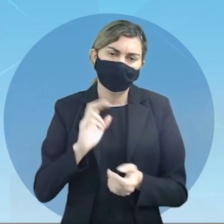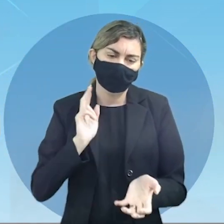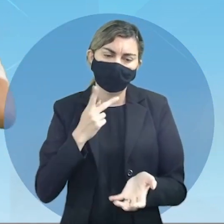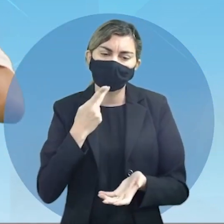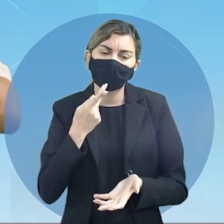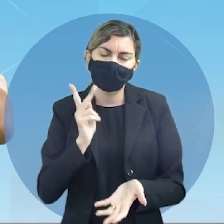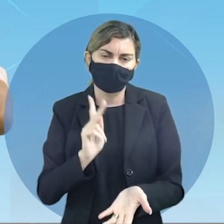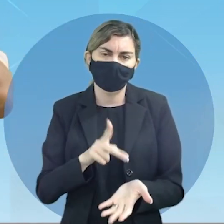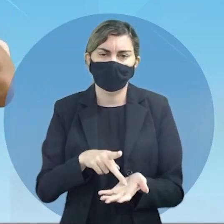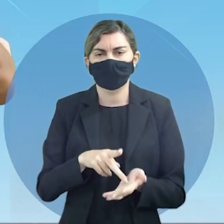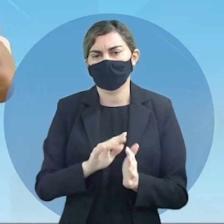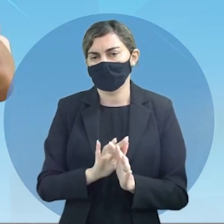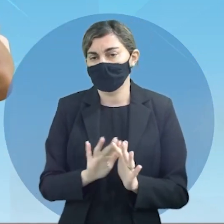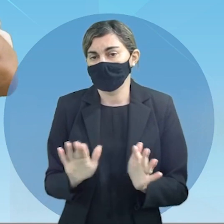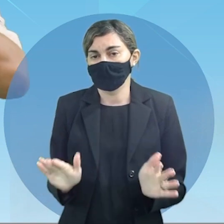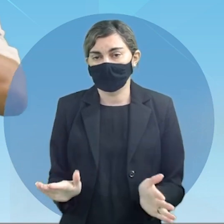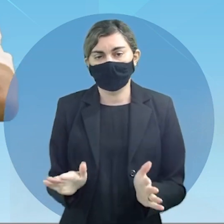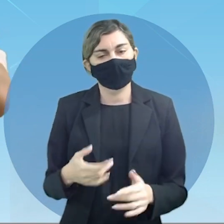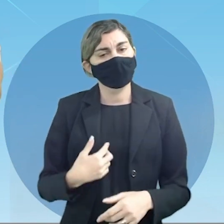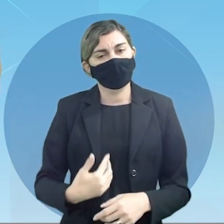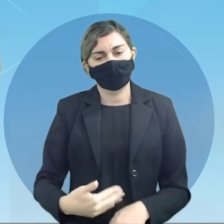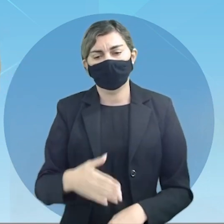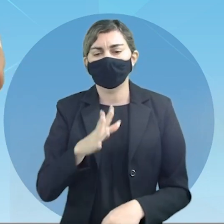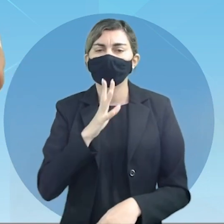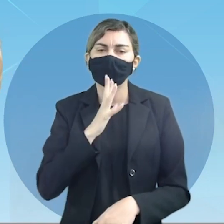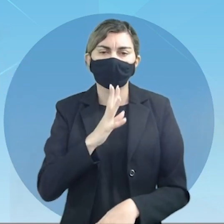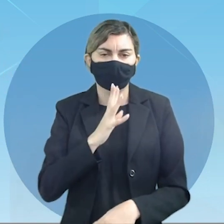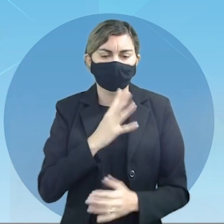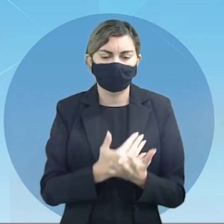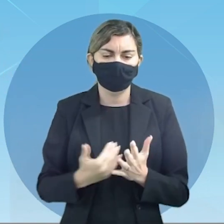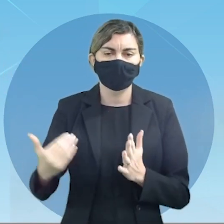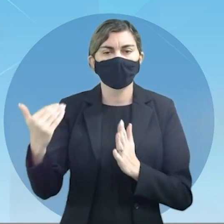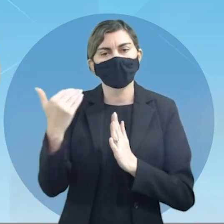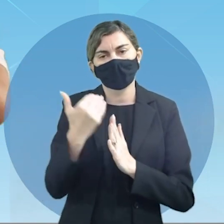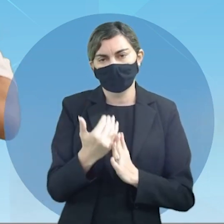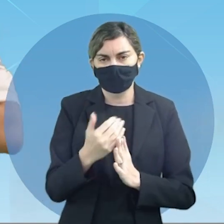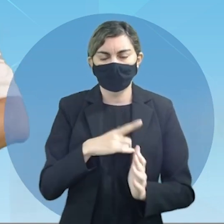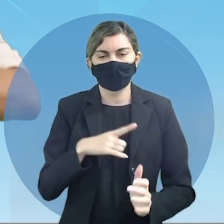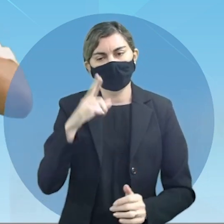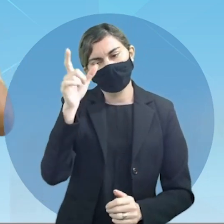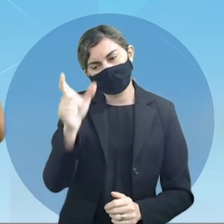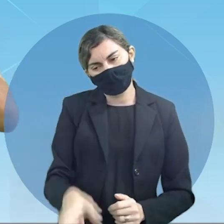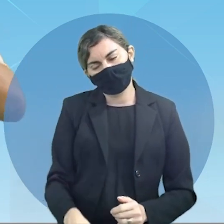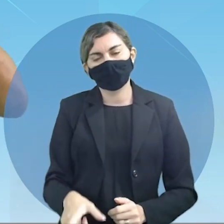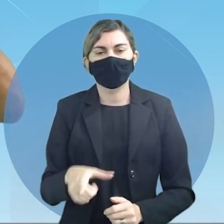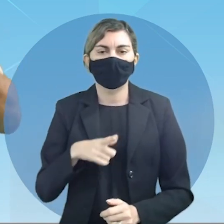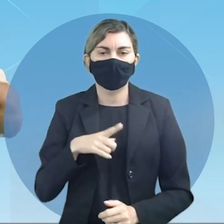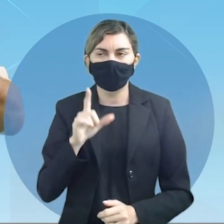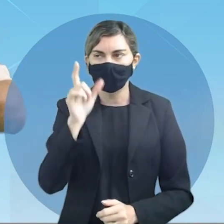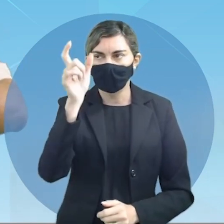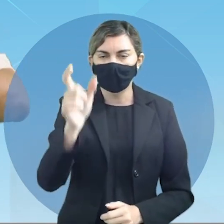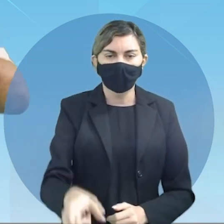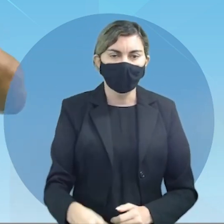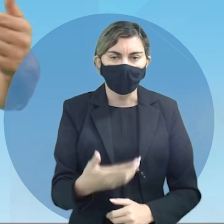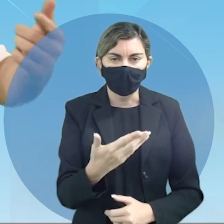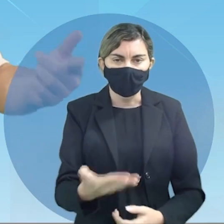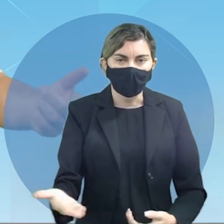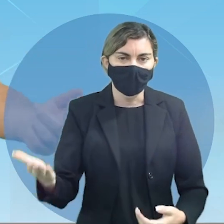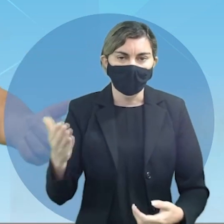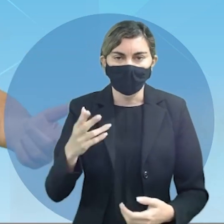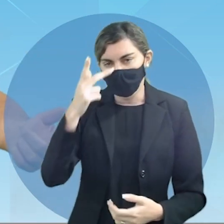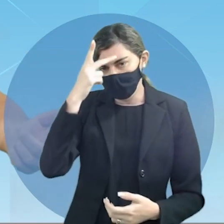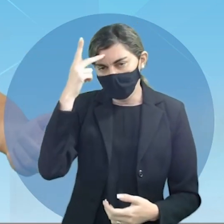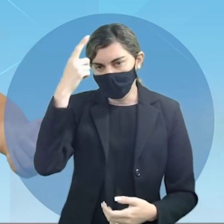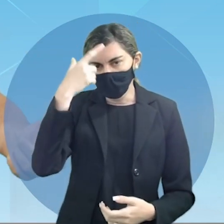verdadeiro então vamos conhecer um pouco mais sobre esta figura sobre este ser sobre esta